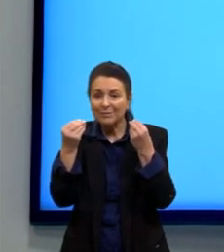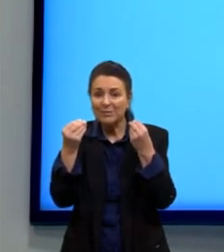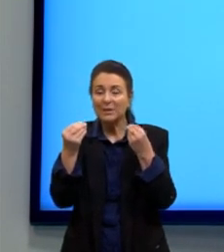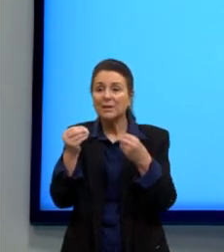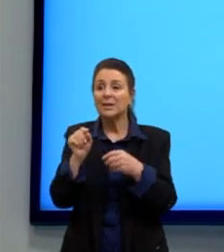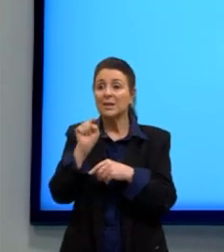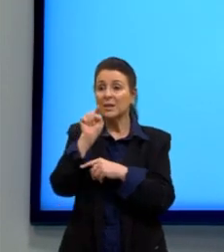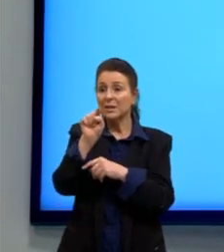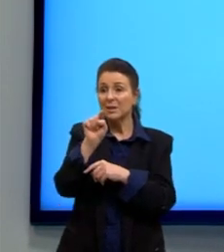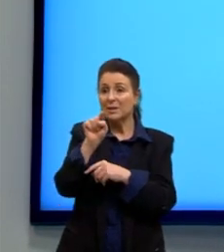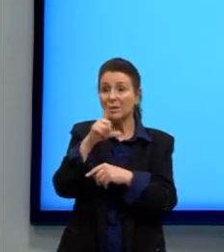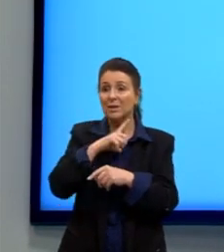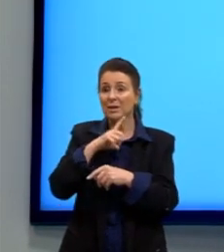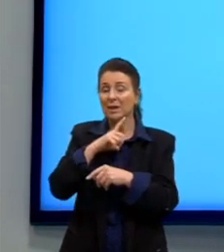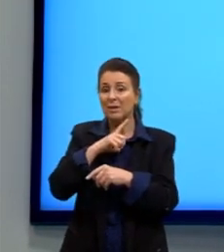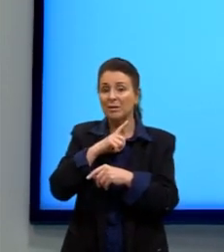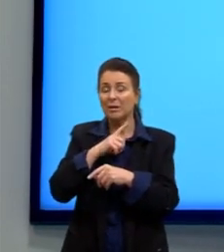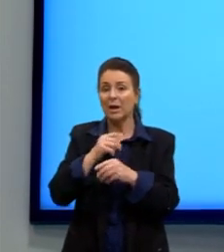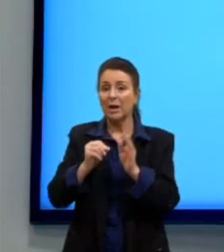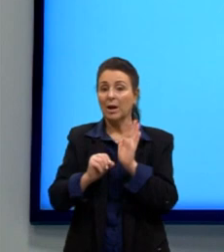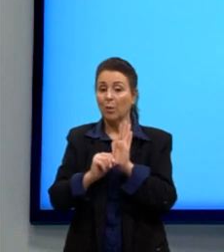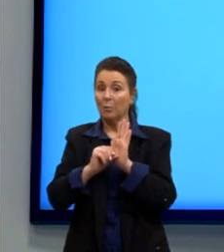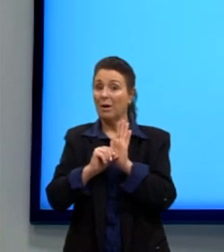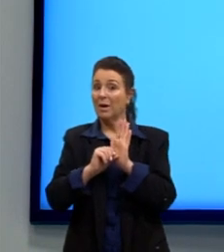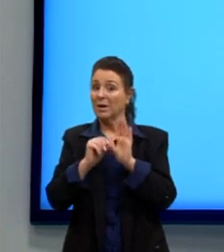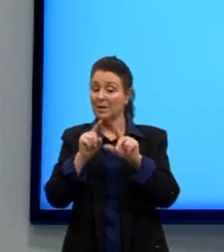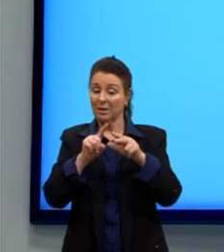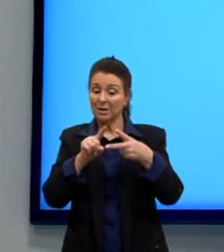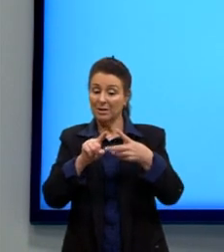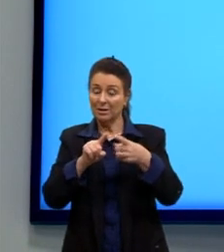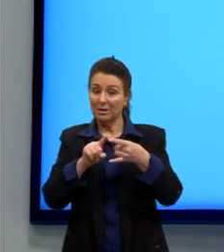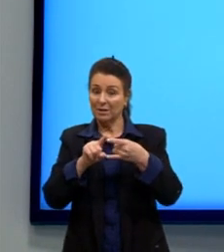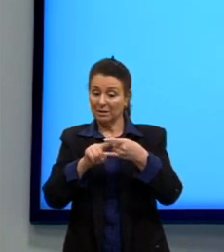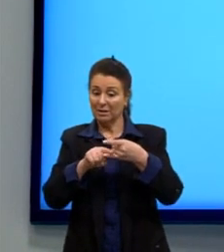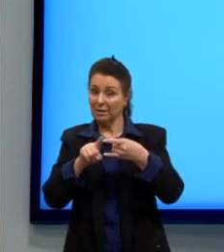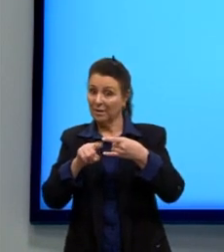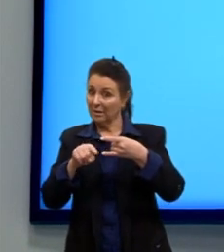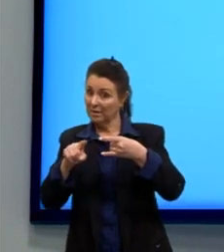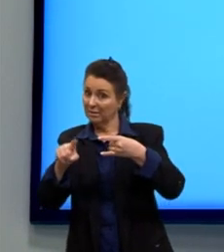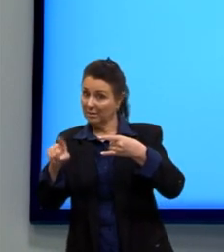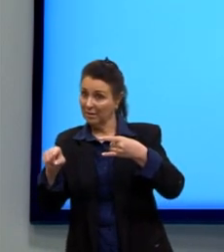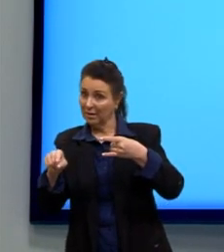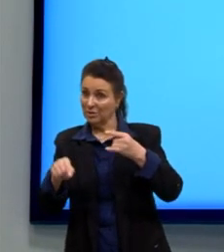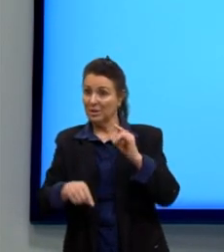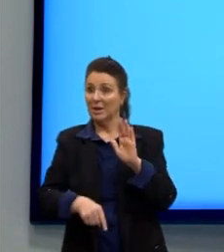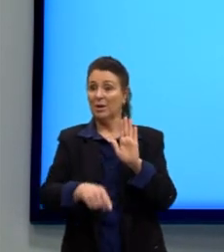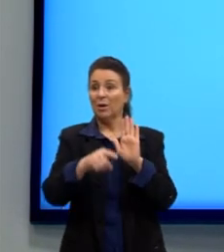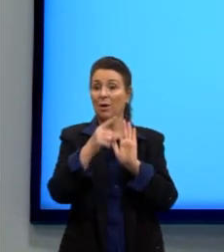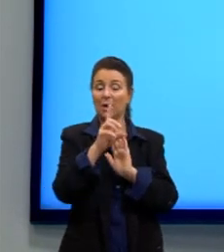E isso, então, é uma intensidade de 10 elevado na menos 12.